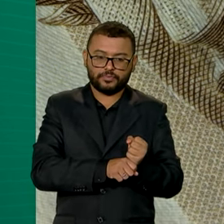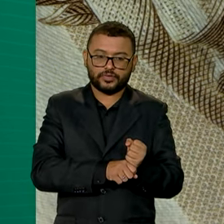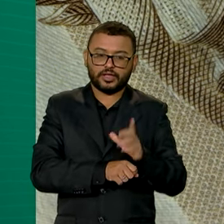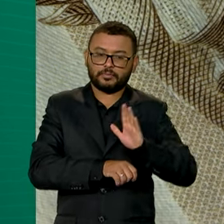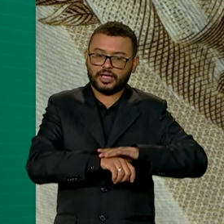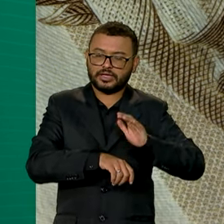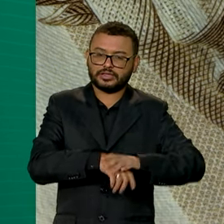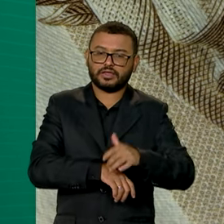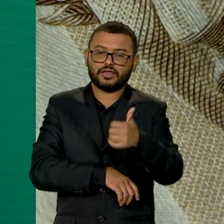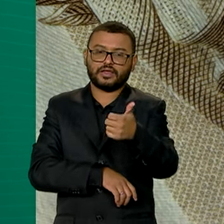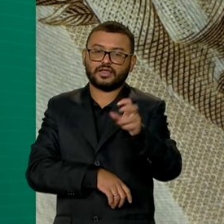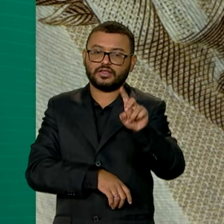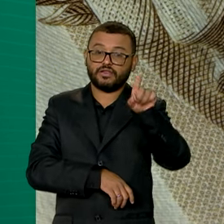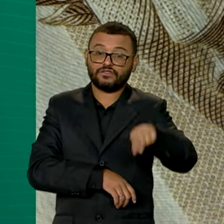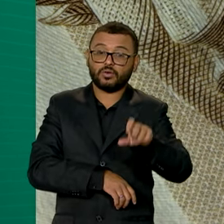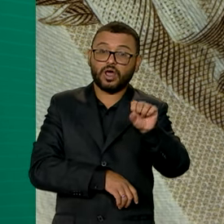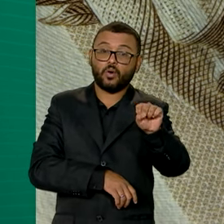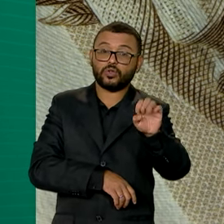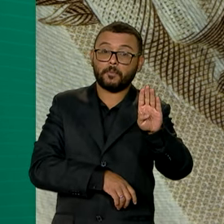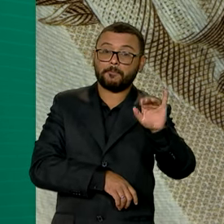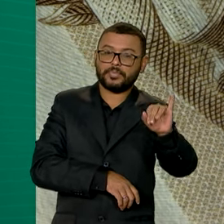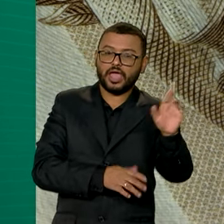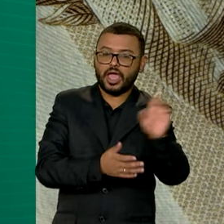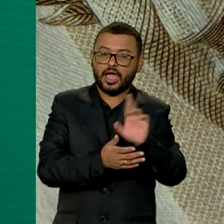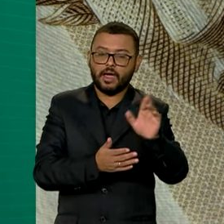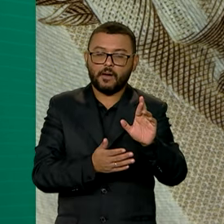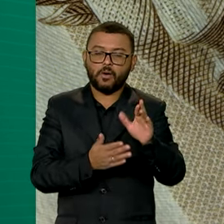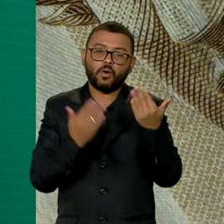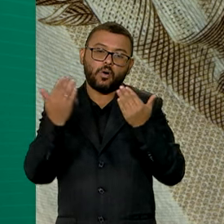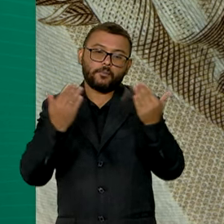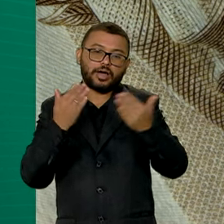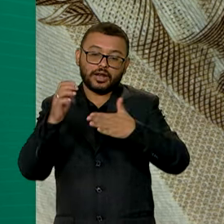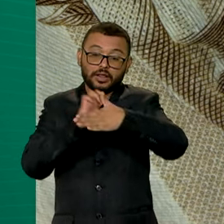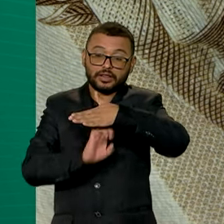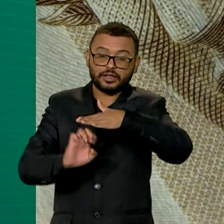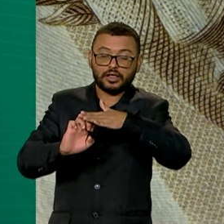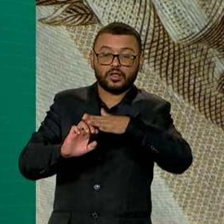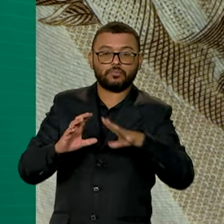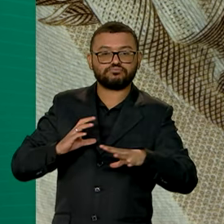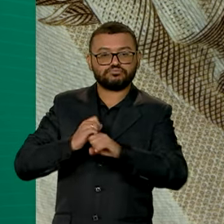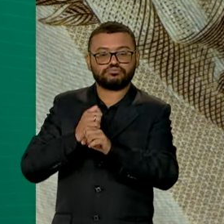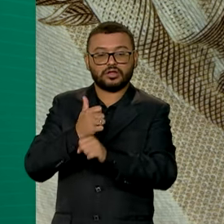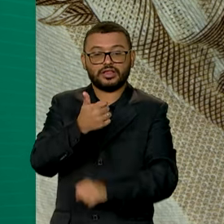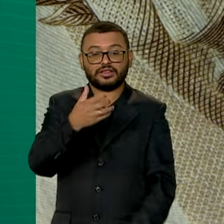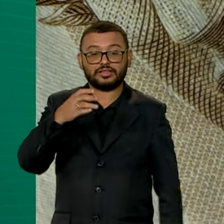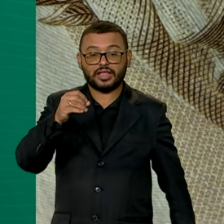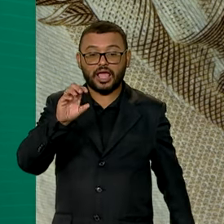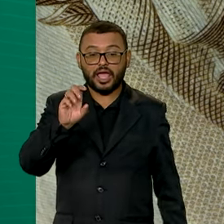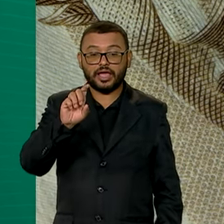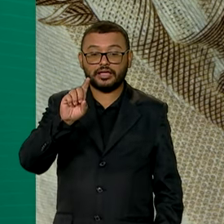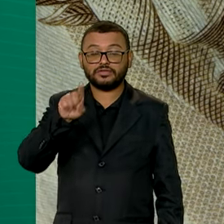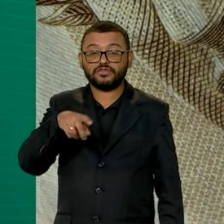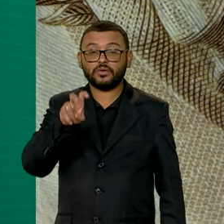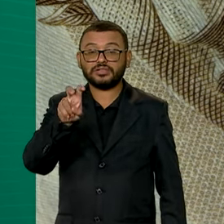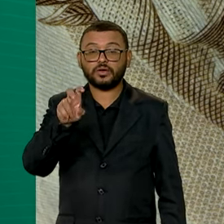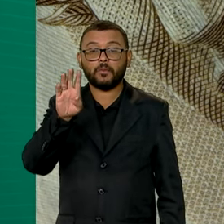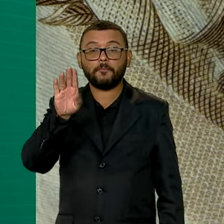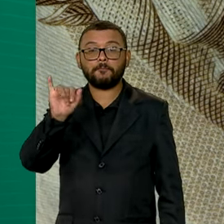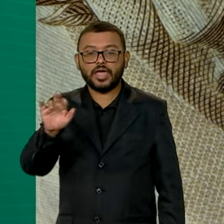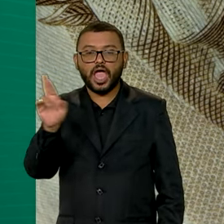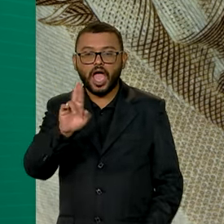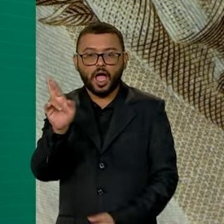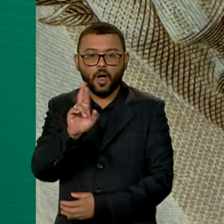R$ 15,8 bilhões em relação às empresas e R 10,5 bilhões em relação aos